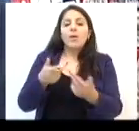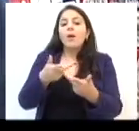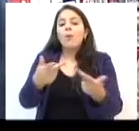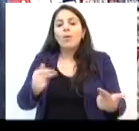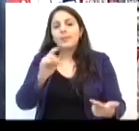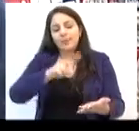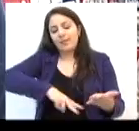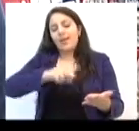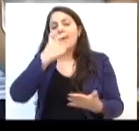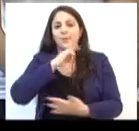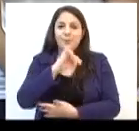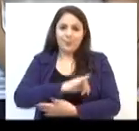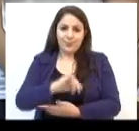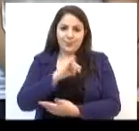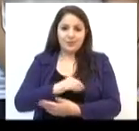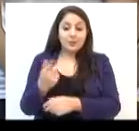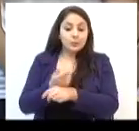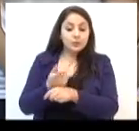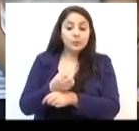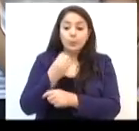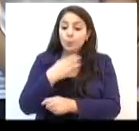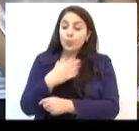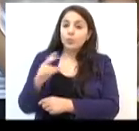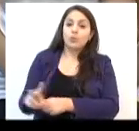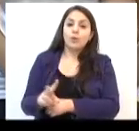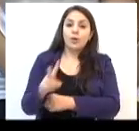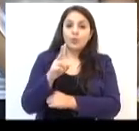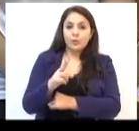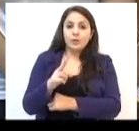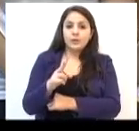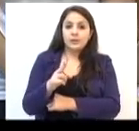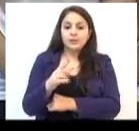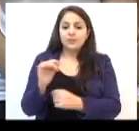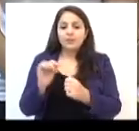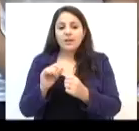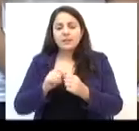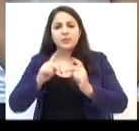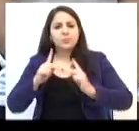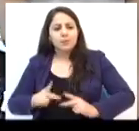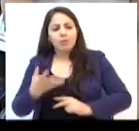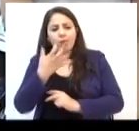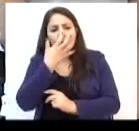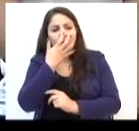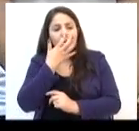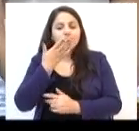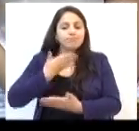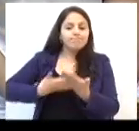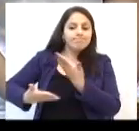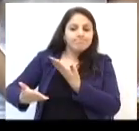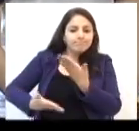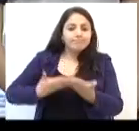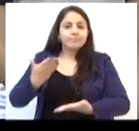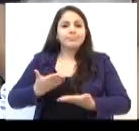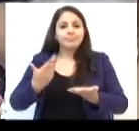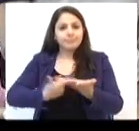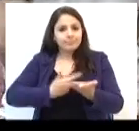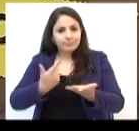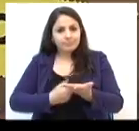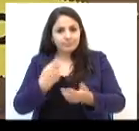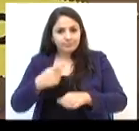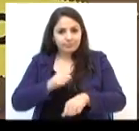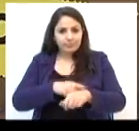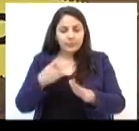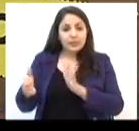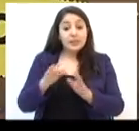qualquer historinha. A busca por bons preços move os apaixonados por livros nesta época do ano.